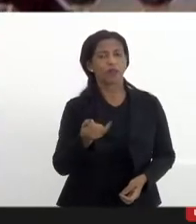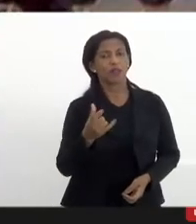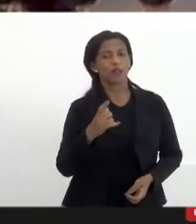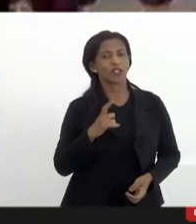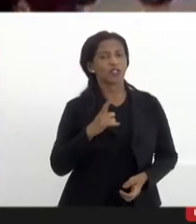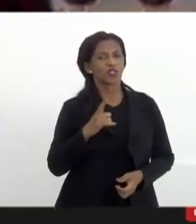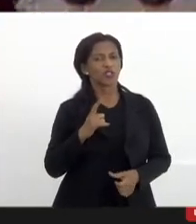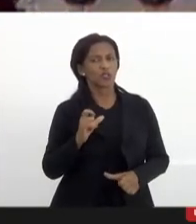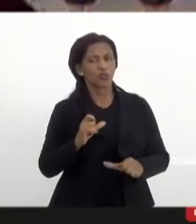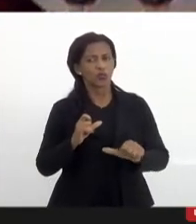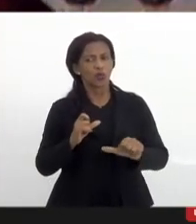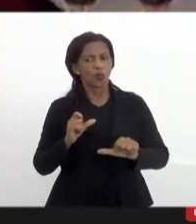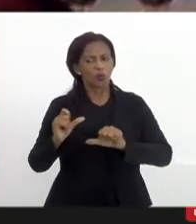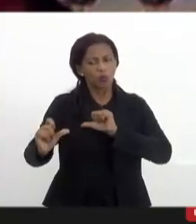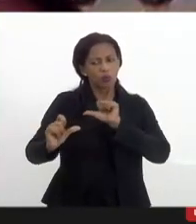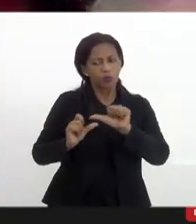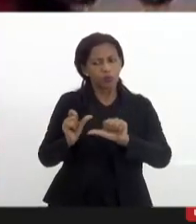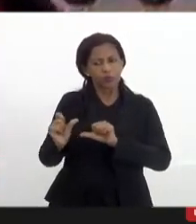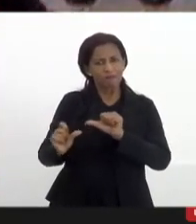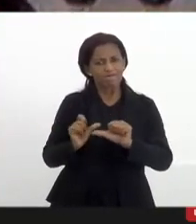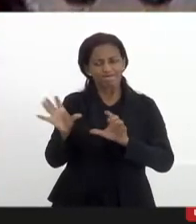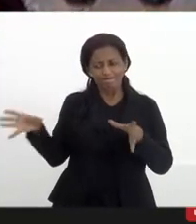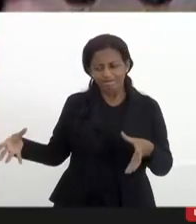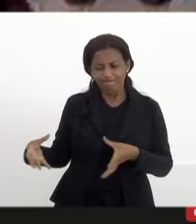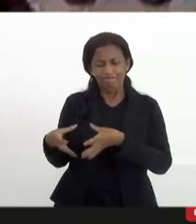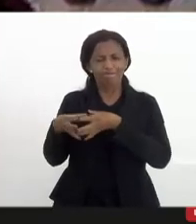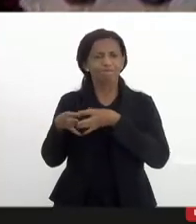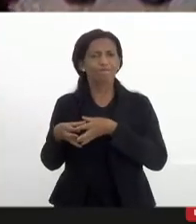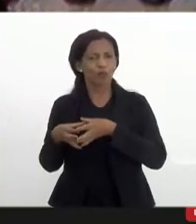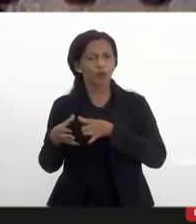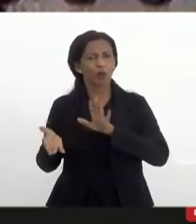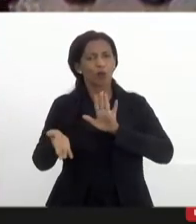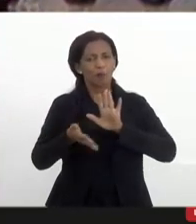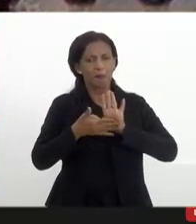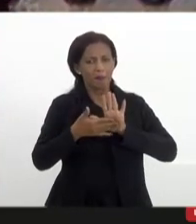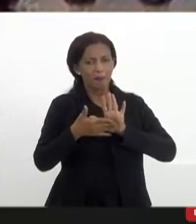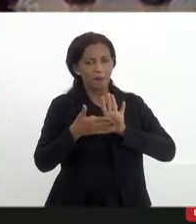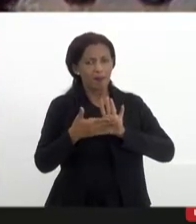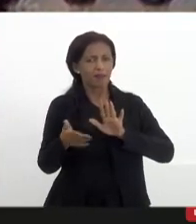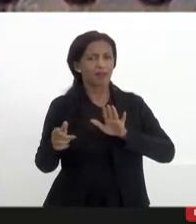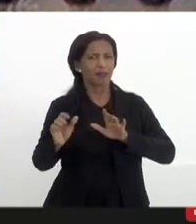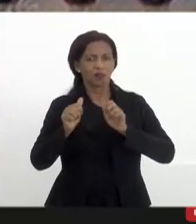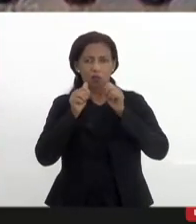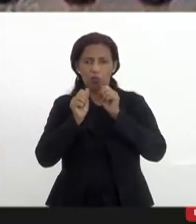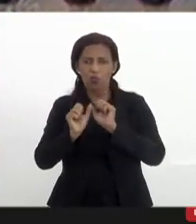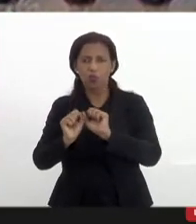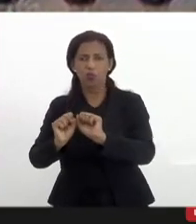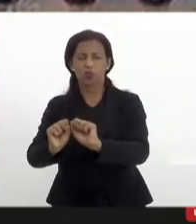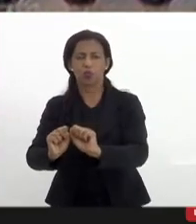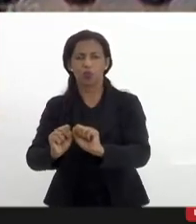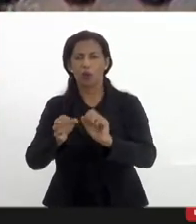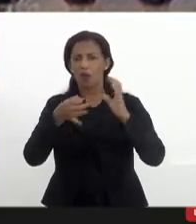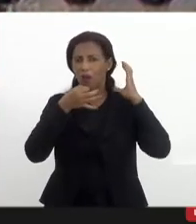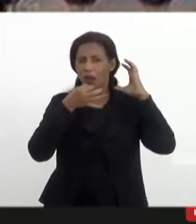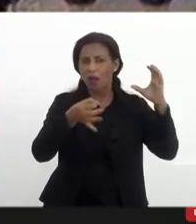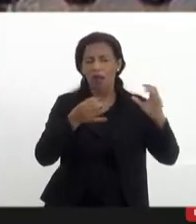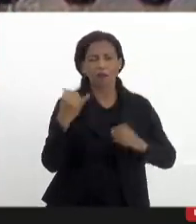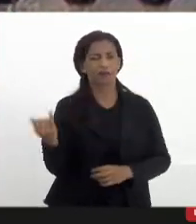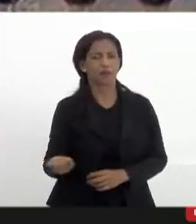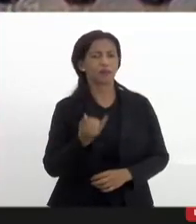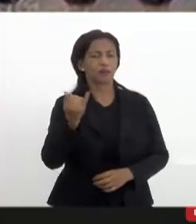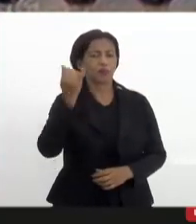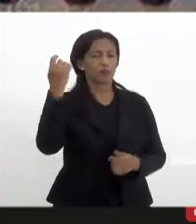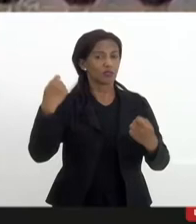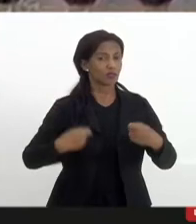mobilizarmos de maneira coletiva com as nossas mandatas as nossas assessorias rádios importantes que nós